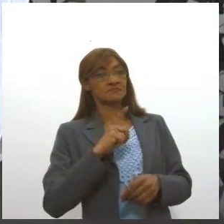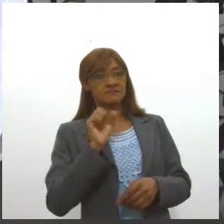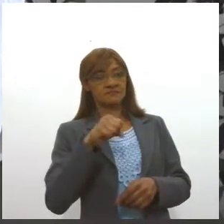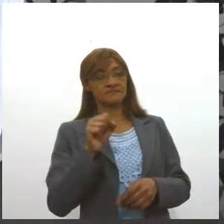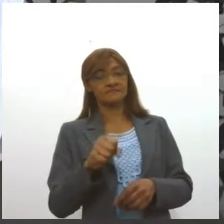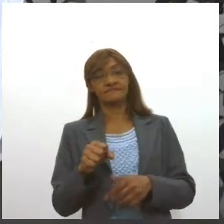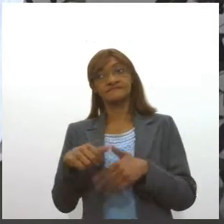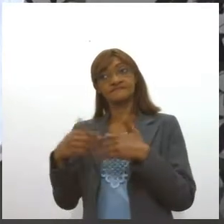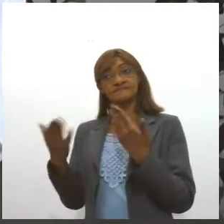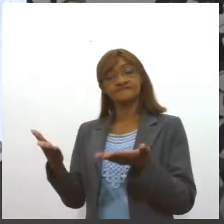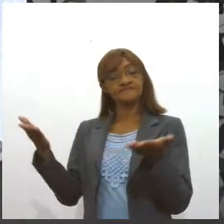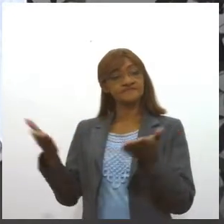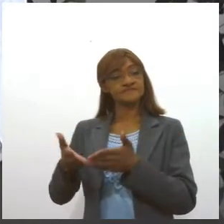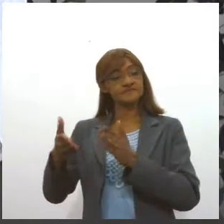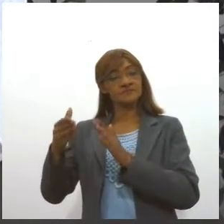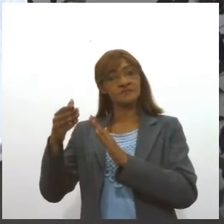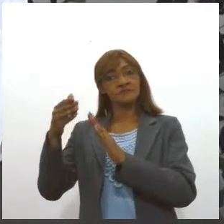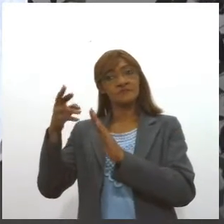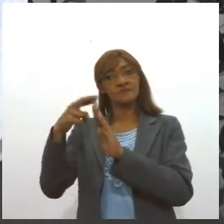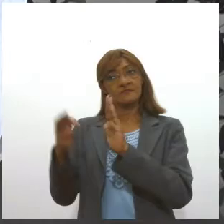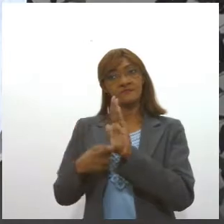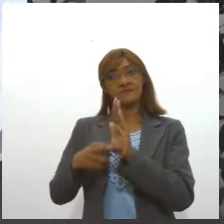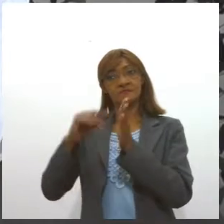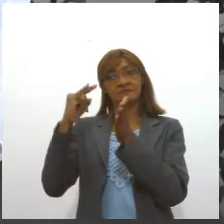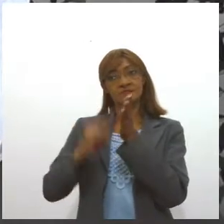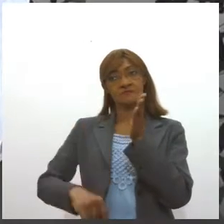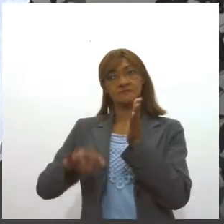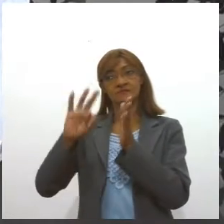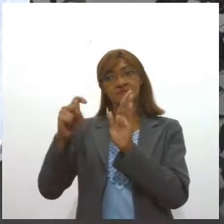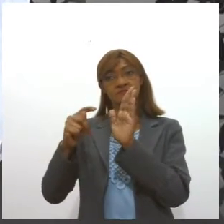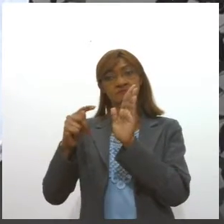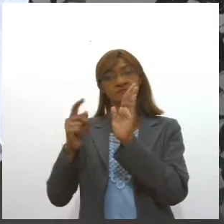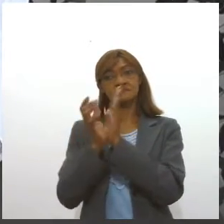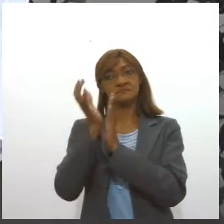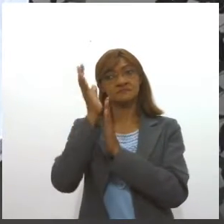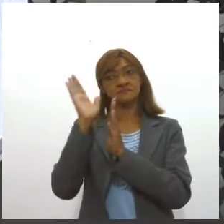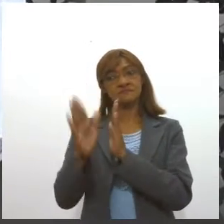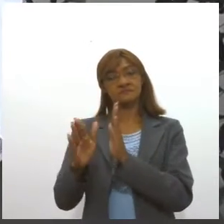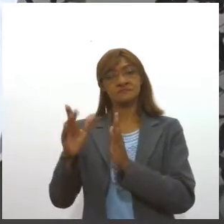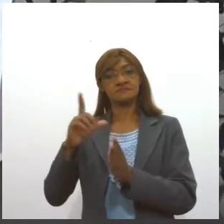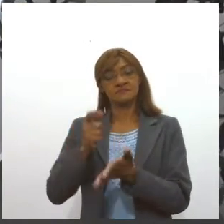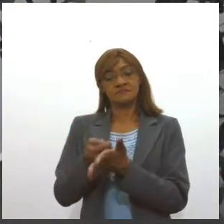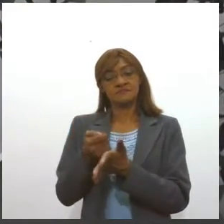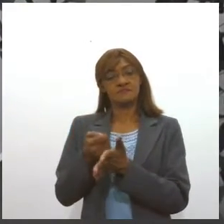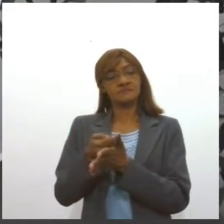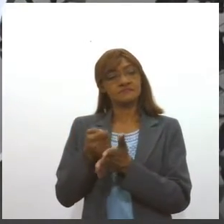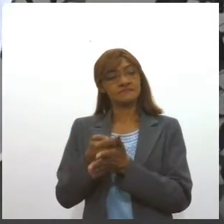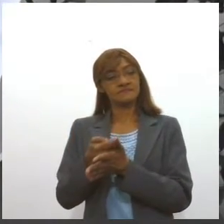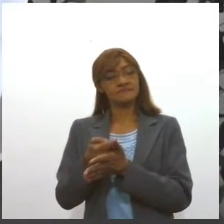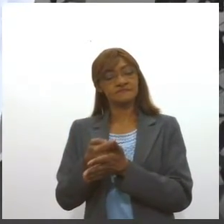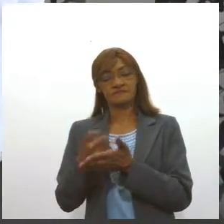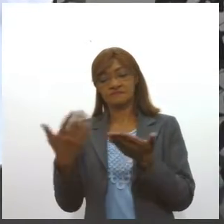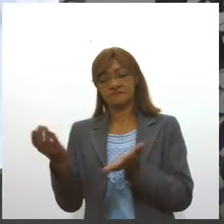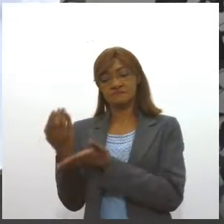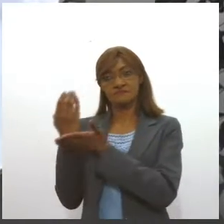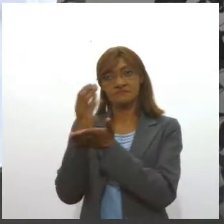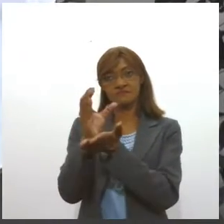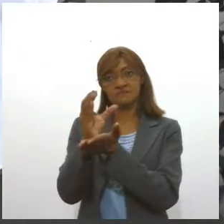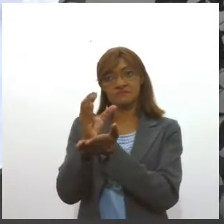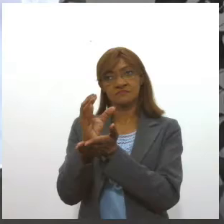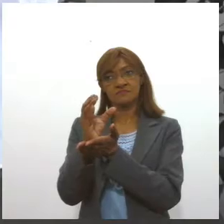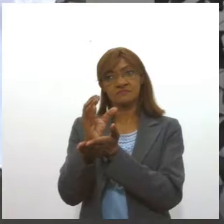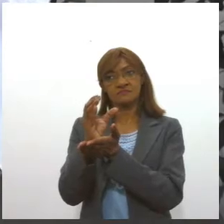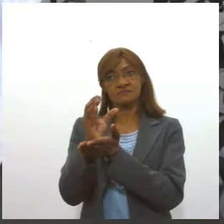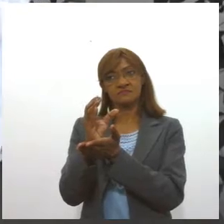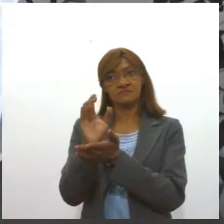caso, essa regularização, atender a todos esses protocolos, isso exige um investimento muito alto do ponto de vista